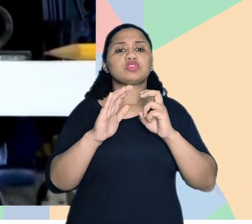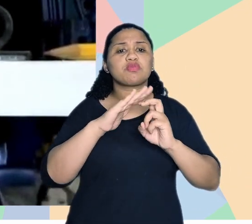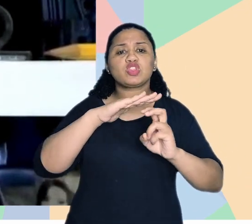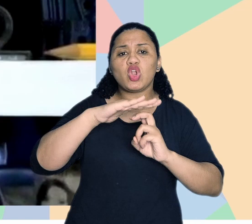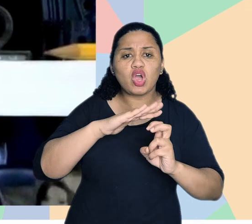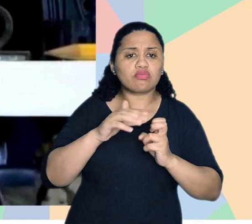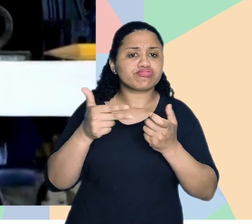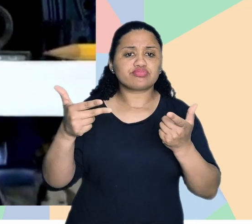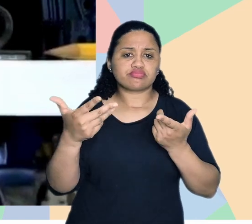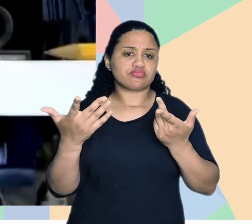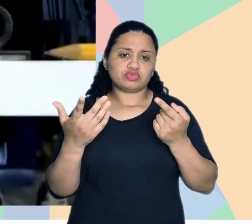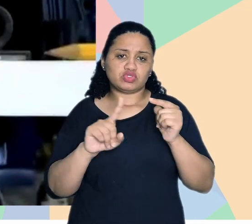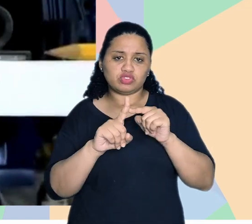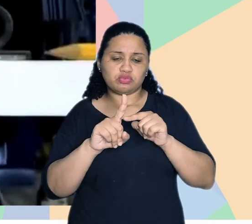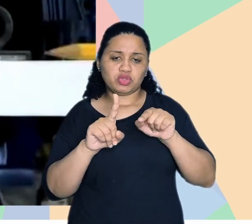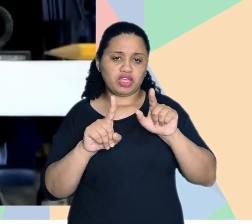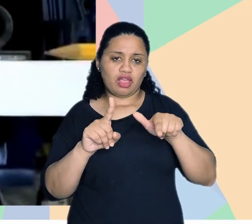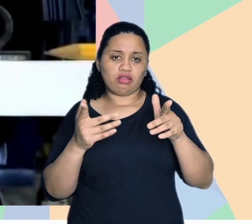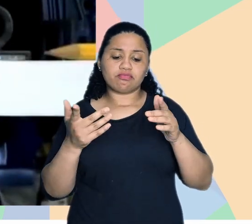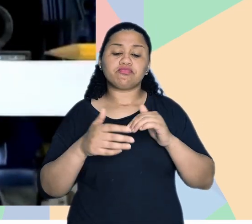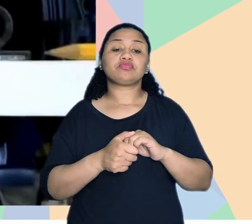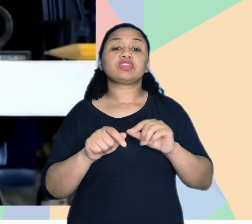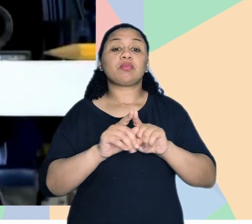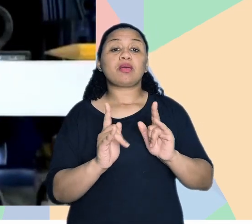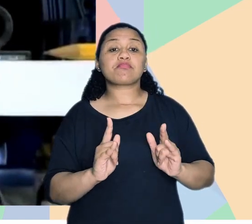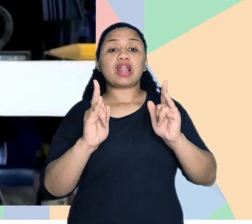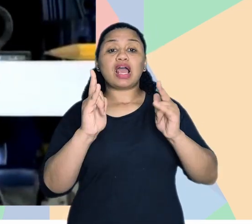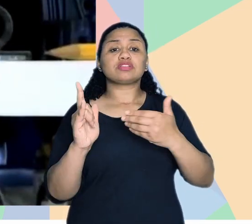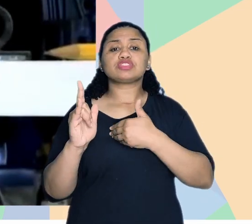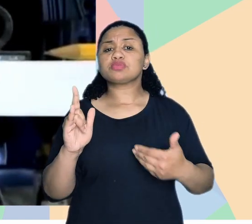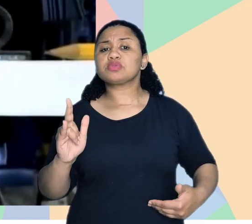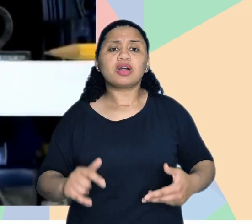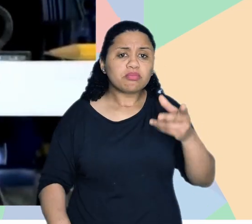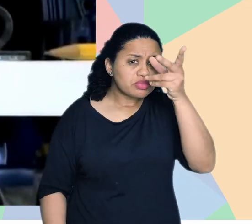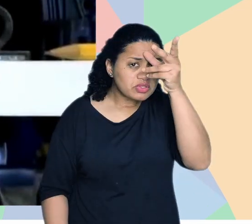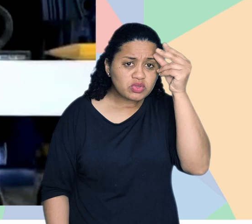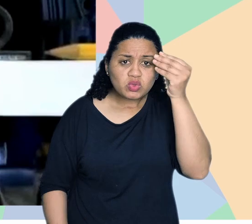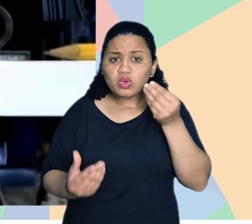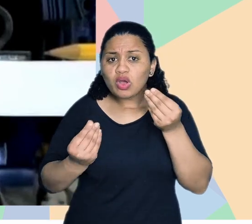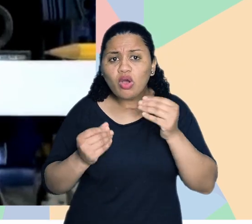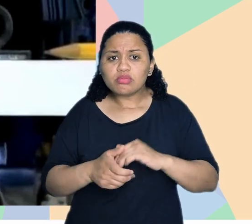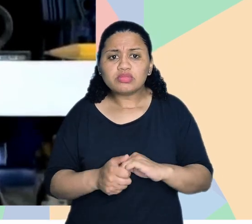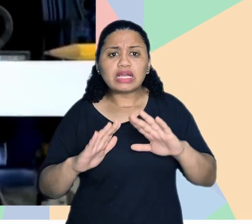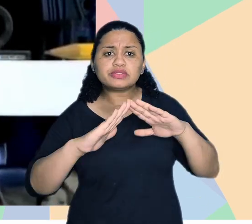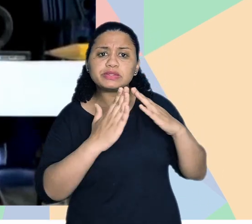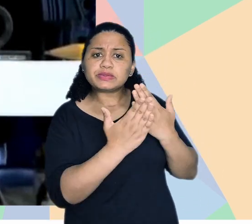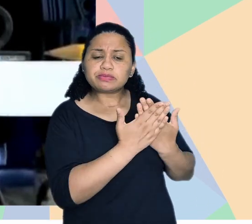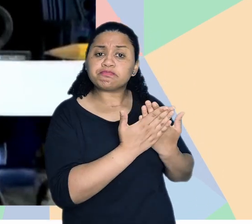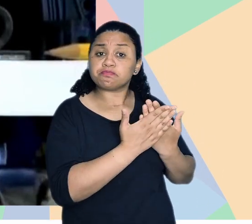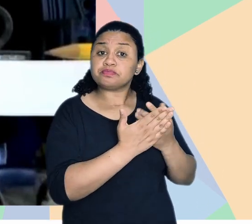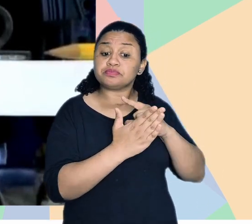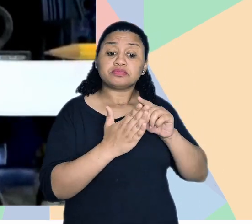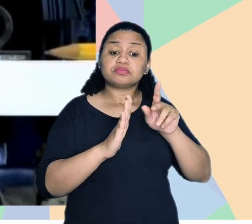ônibus, metrô, né, seja o que for. Os prédios públicos, né, a prefeitura, como é que está, as